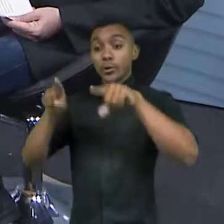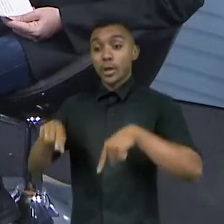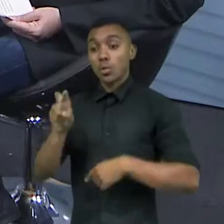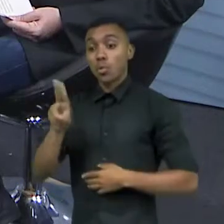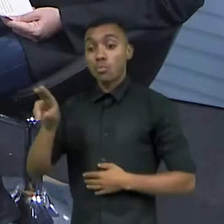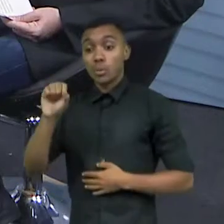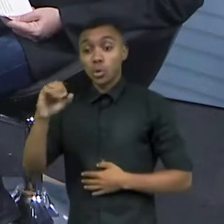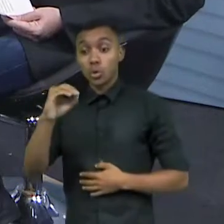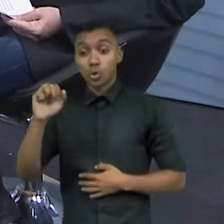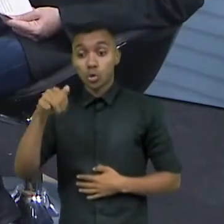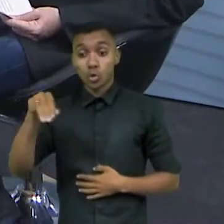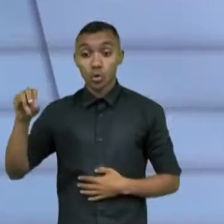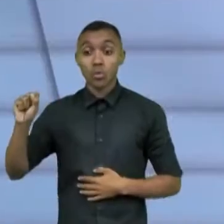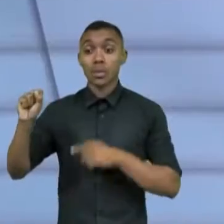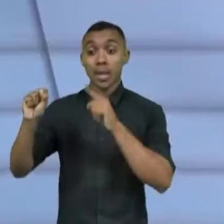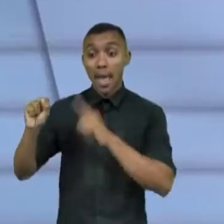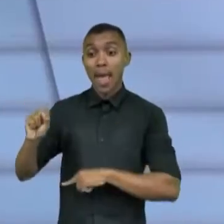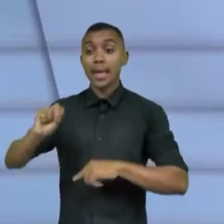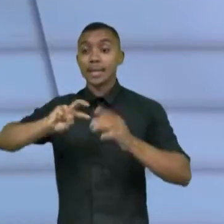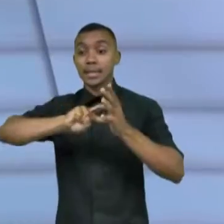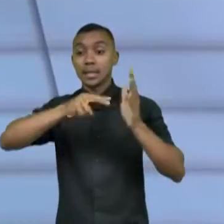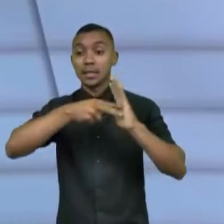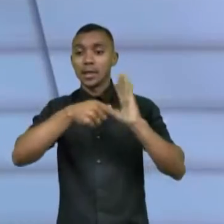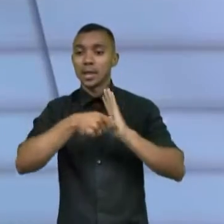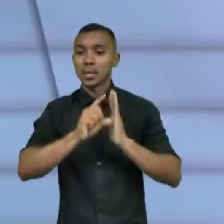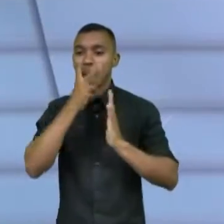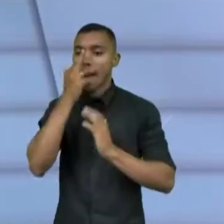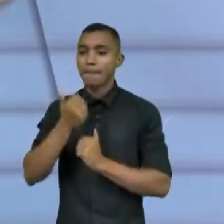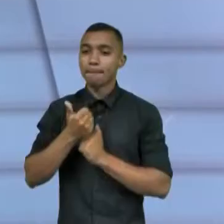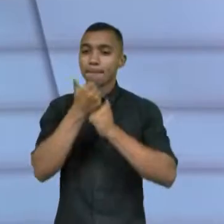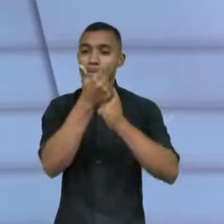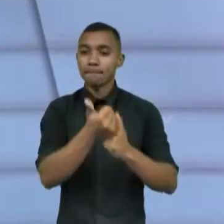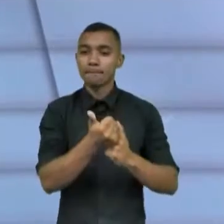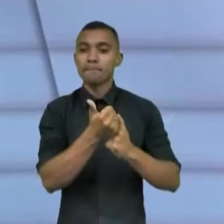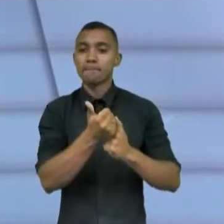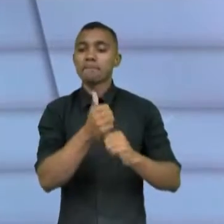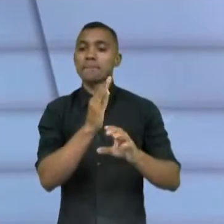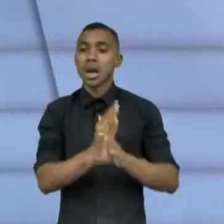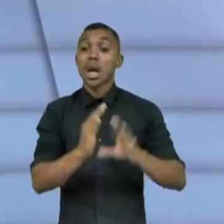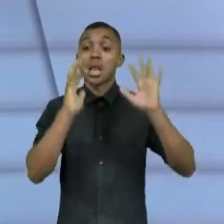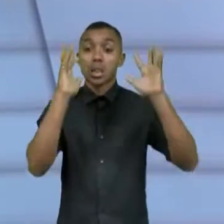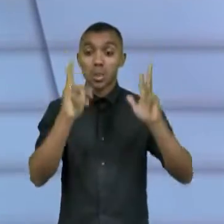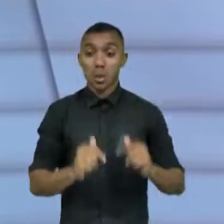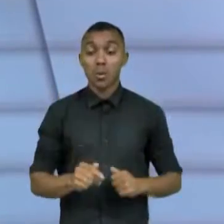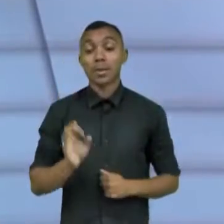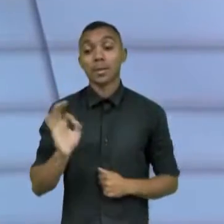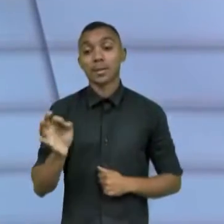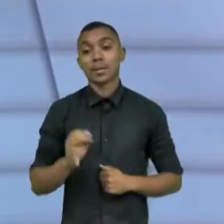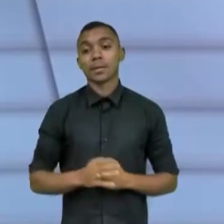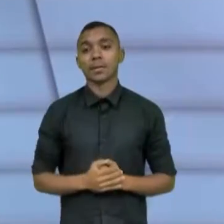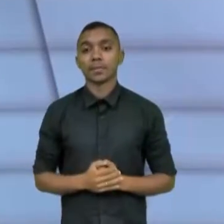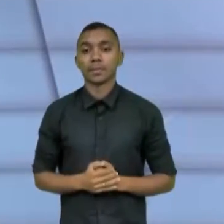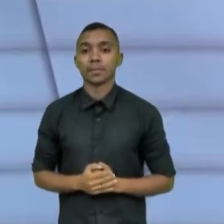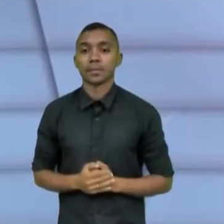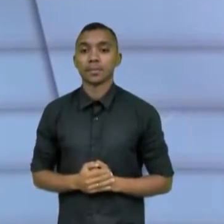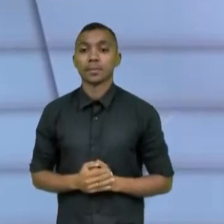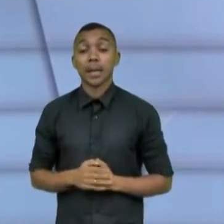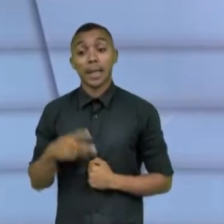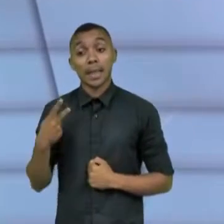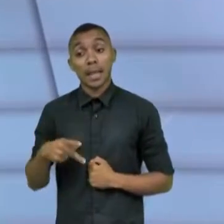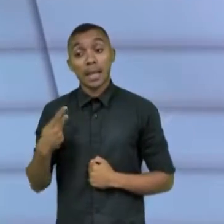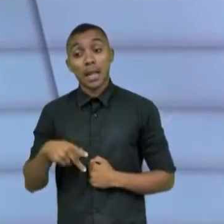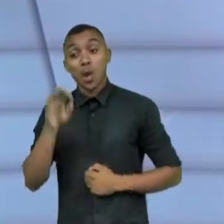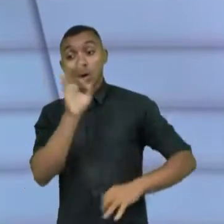que apoia, que trabalha pelo fomento desses negócios. E desse ecossistema como um todo, não é? Nós realizamos